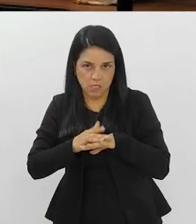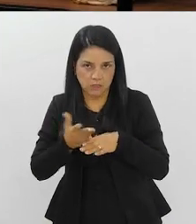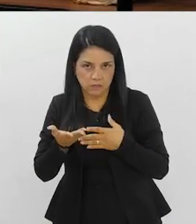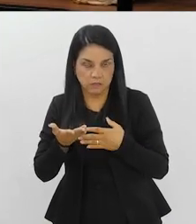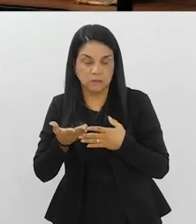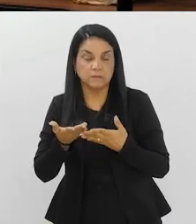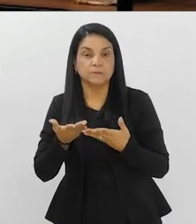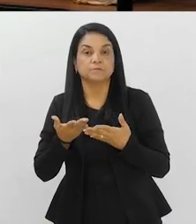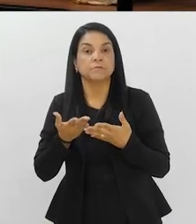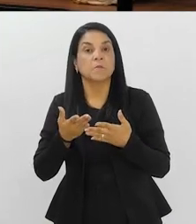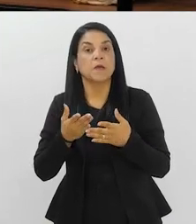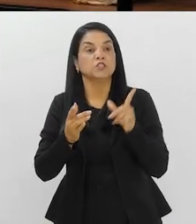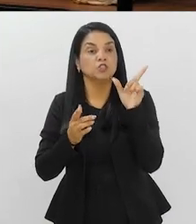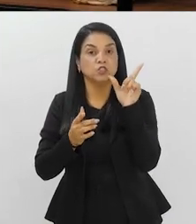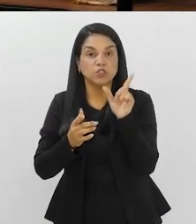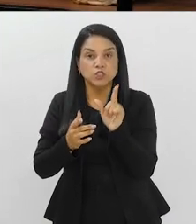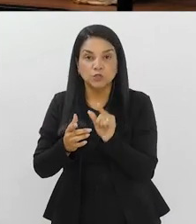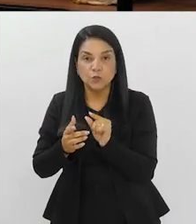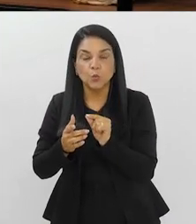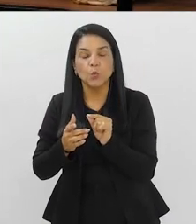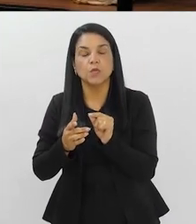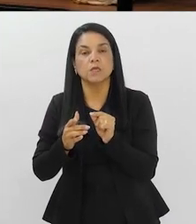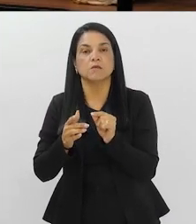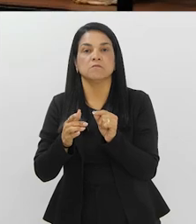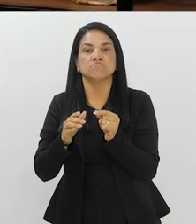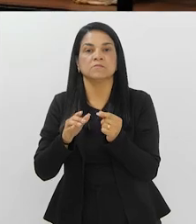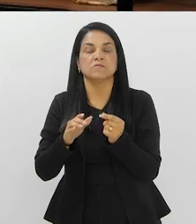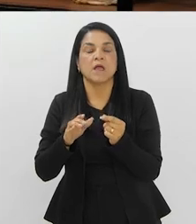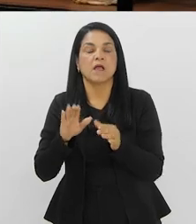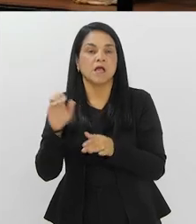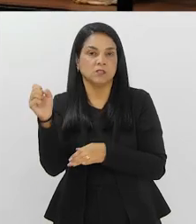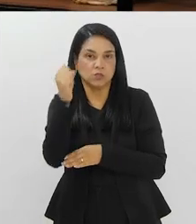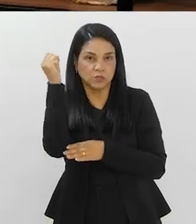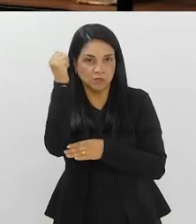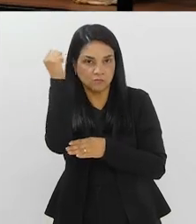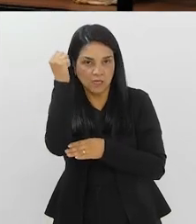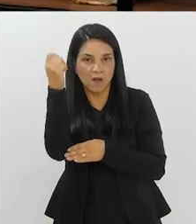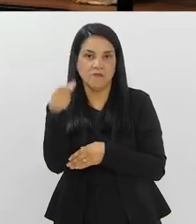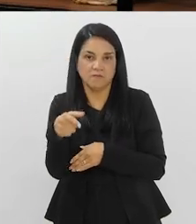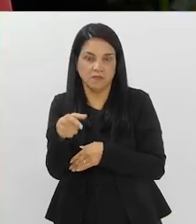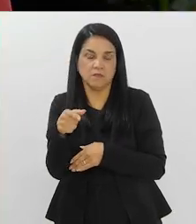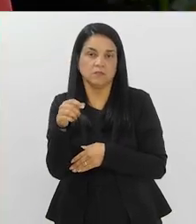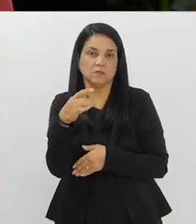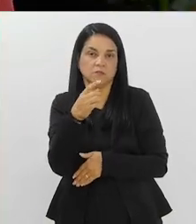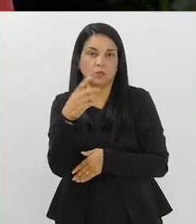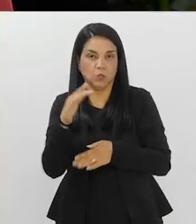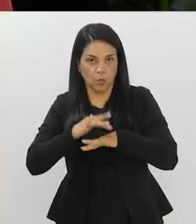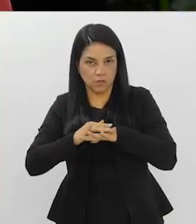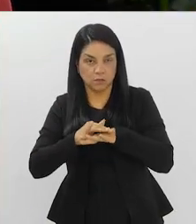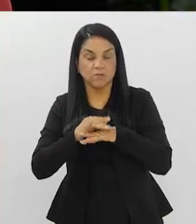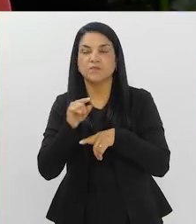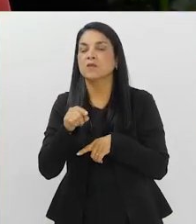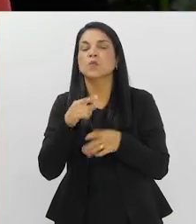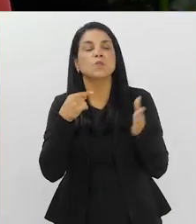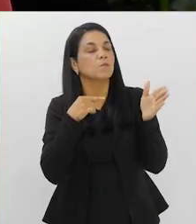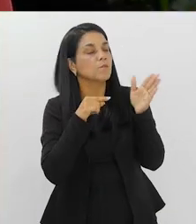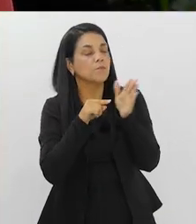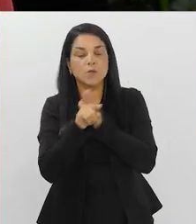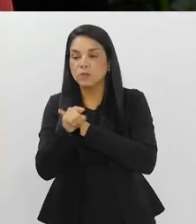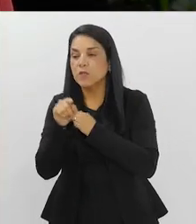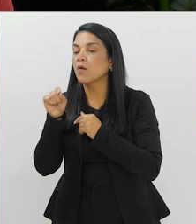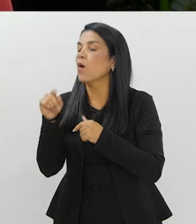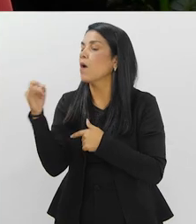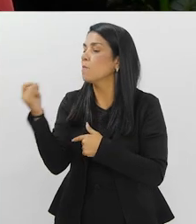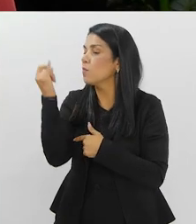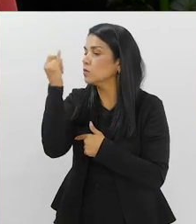doença, mas ela reduz os casos graves, né? Por que eu ia te perguntar também, qual a importância da vacina da gripe, Até